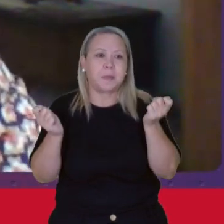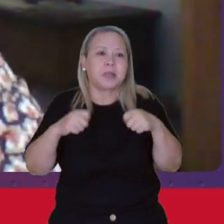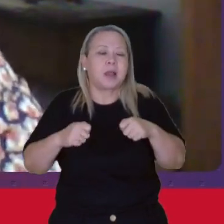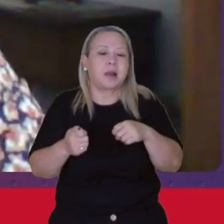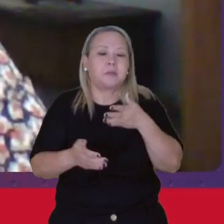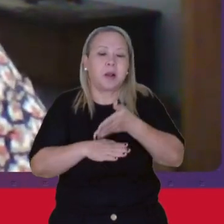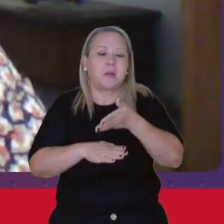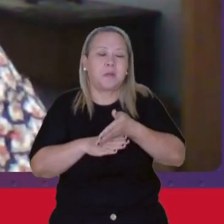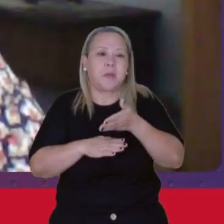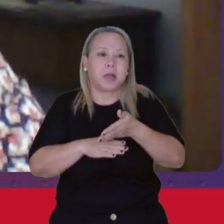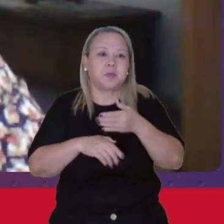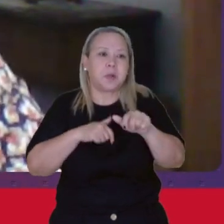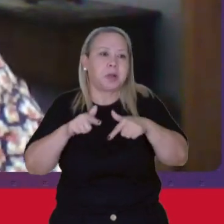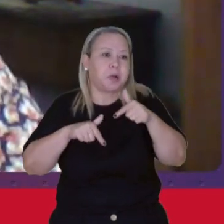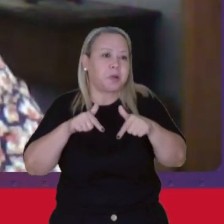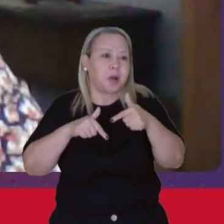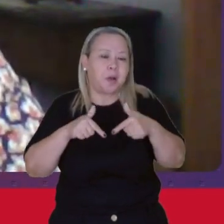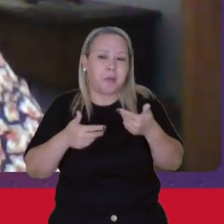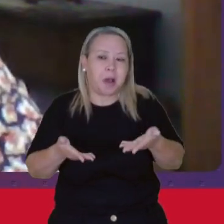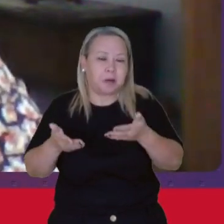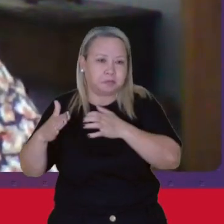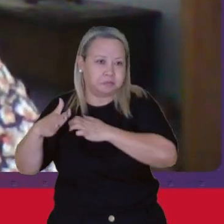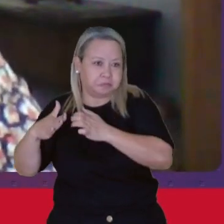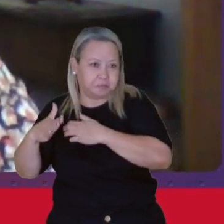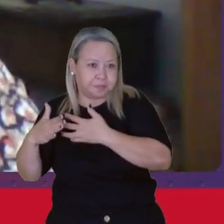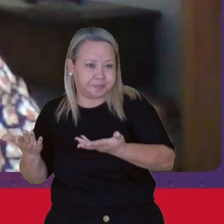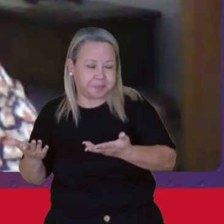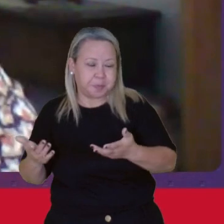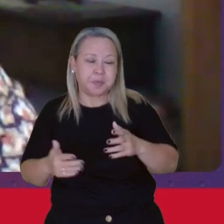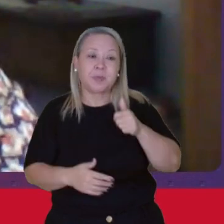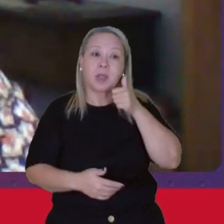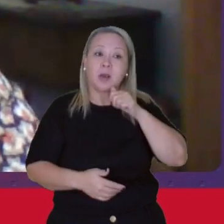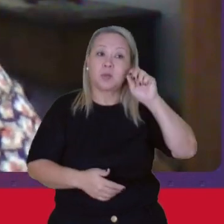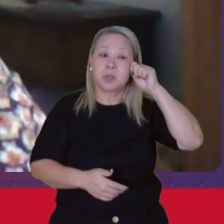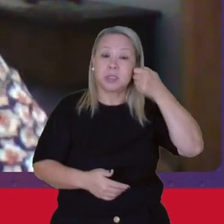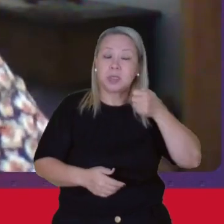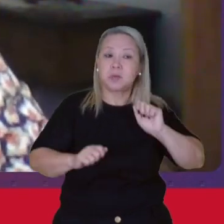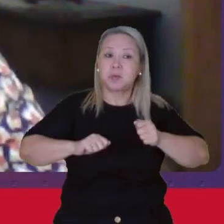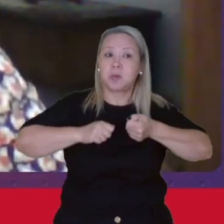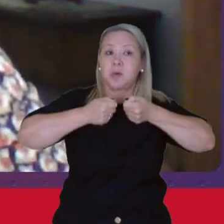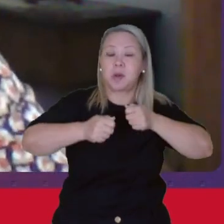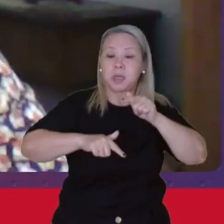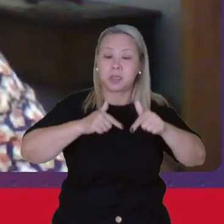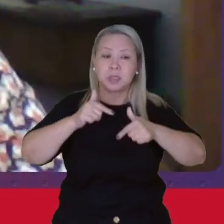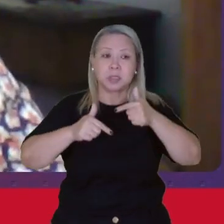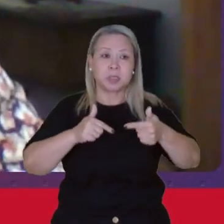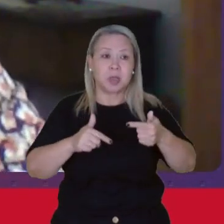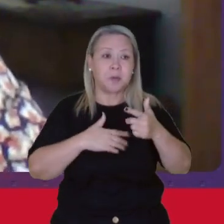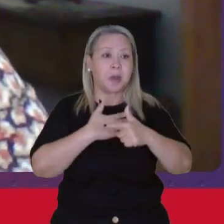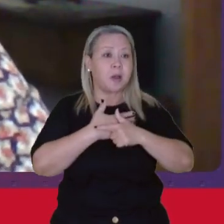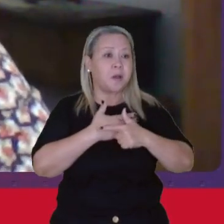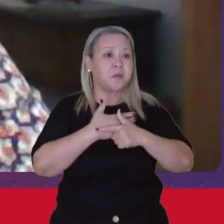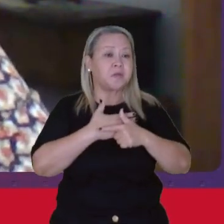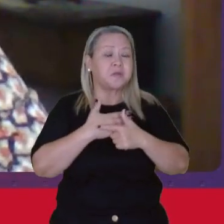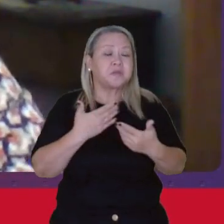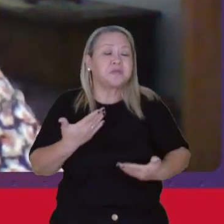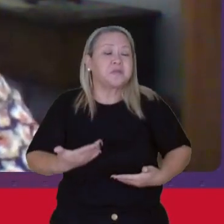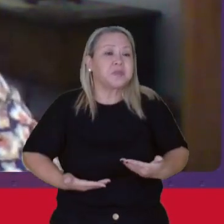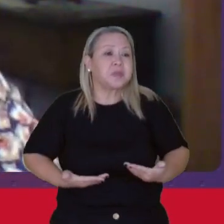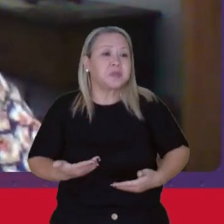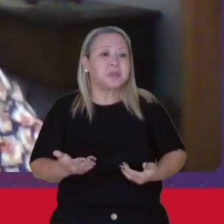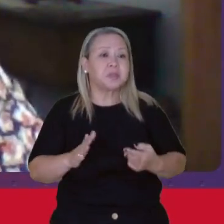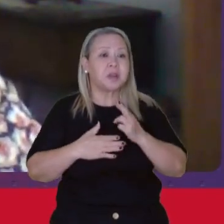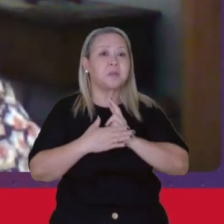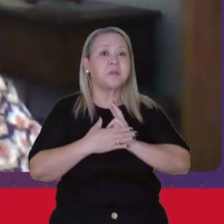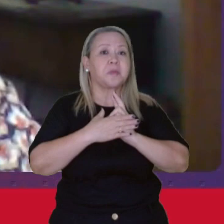trabalho As mulheres negras foram forçadas A desempenhar funções Que representavam, de certa